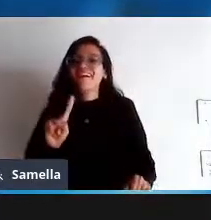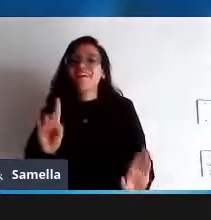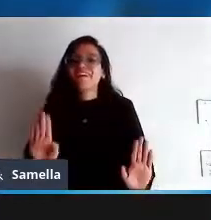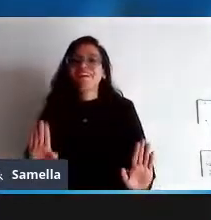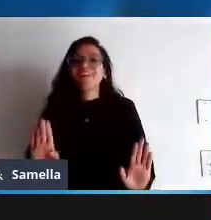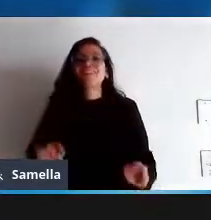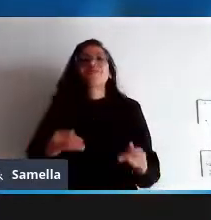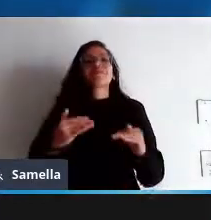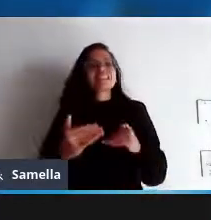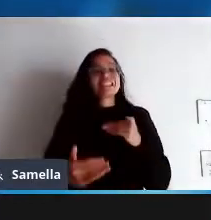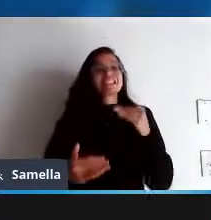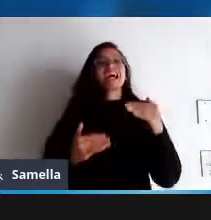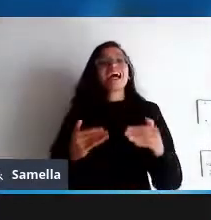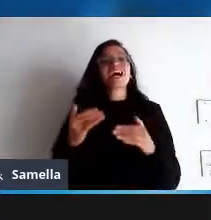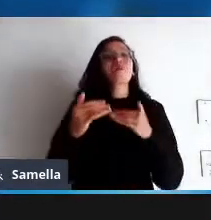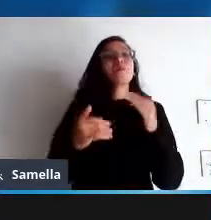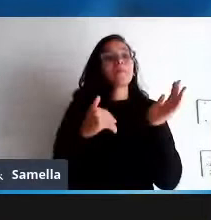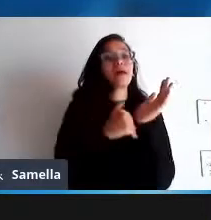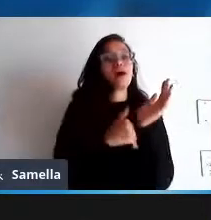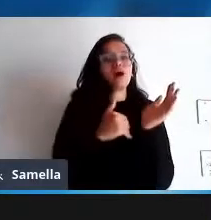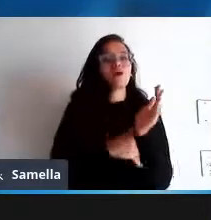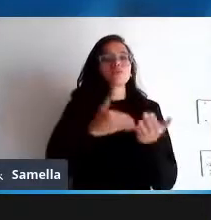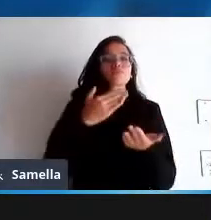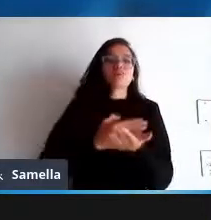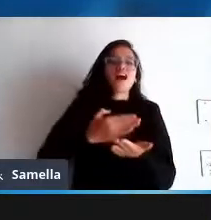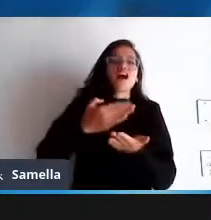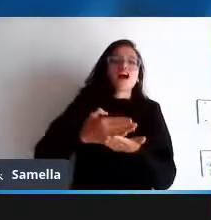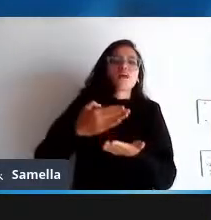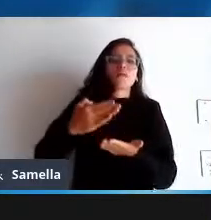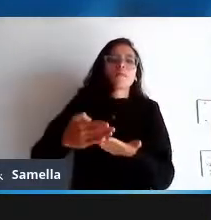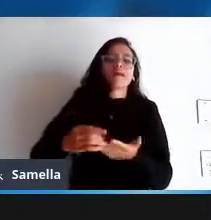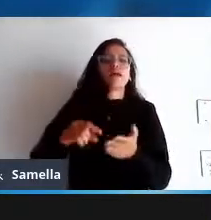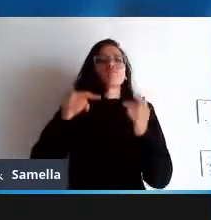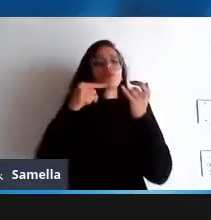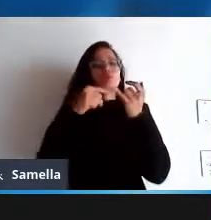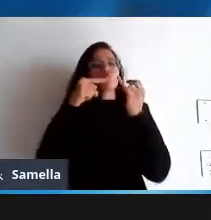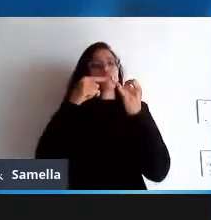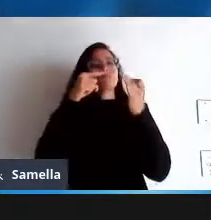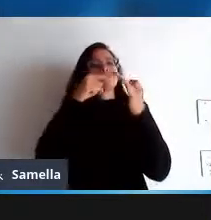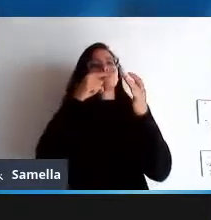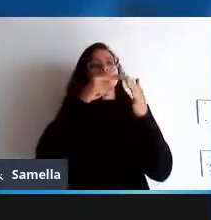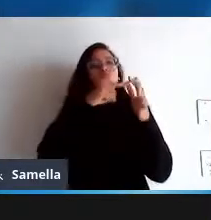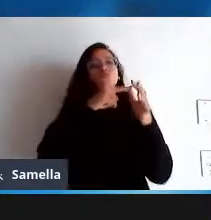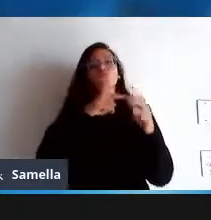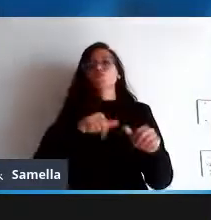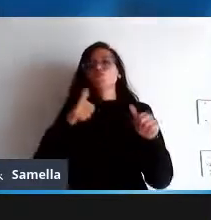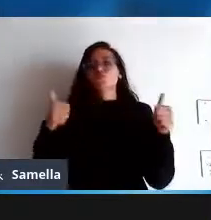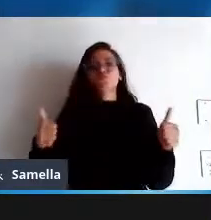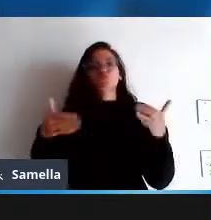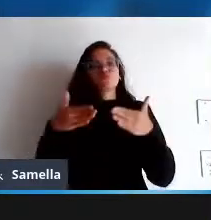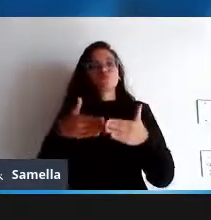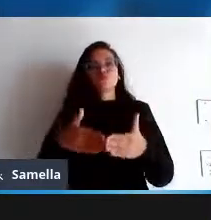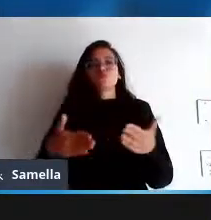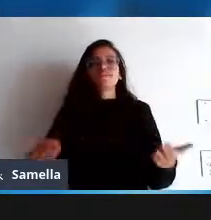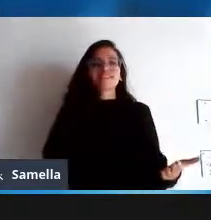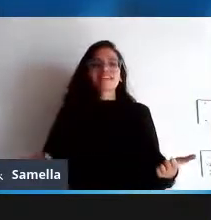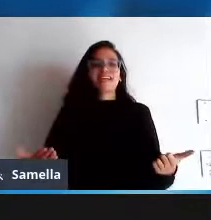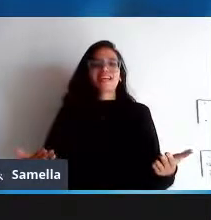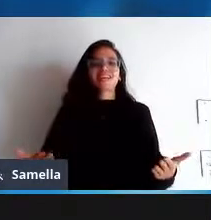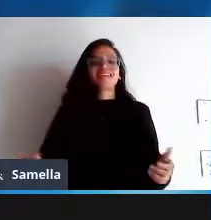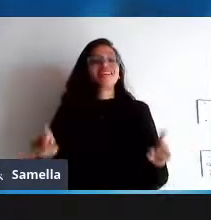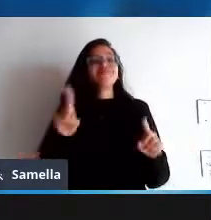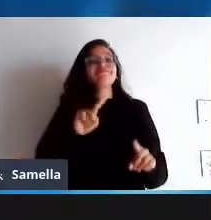acompanhar o código com todas aquelas coisas que nos são garantidas pela cultura do software livre não basta